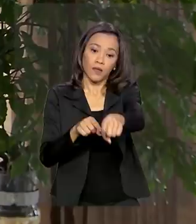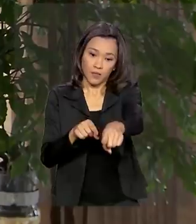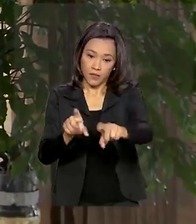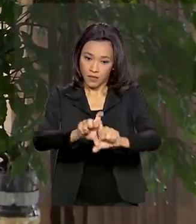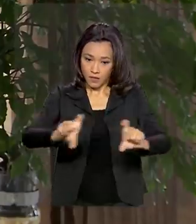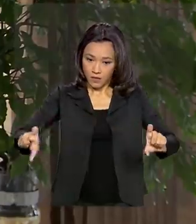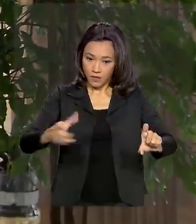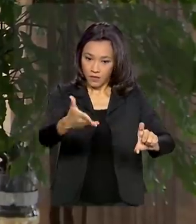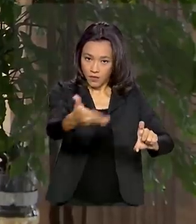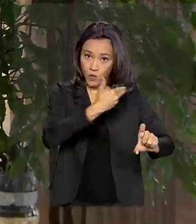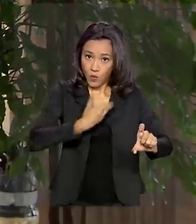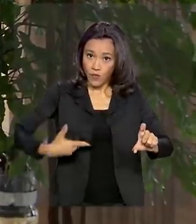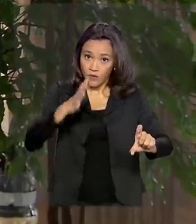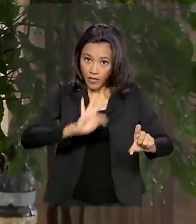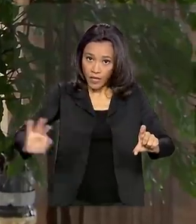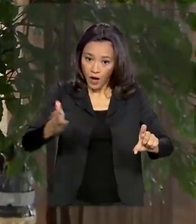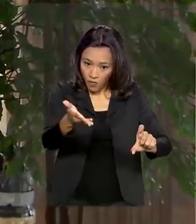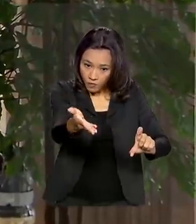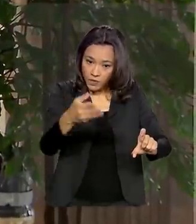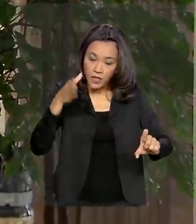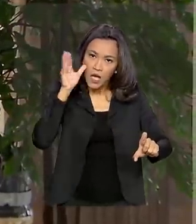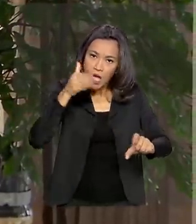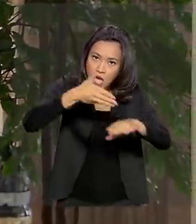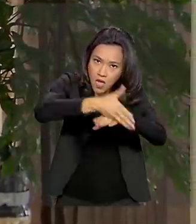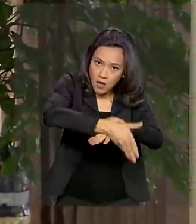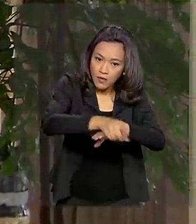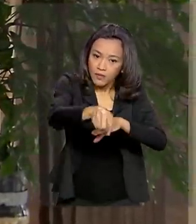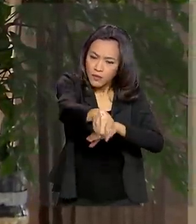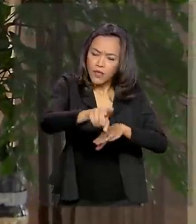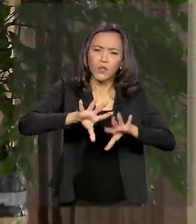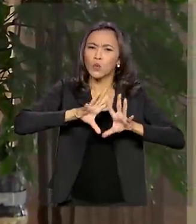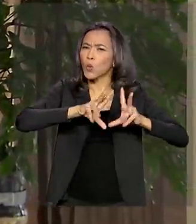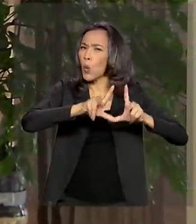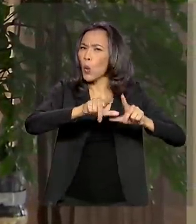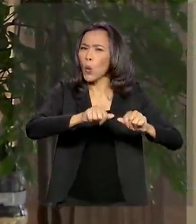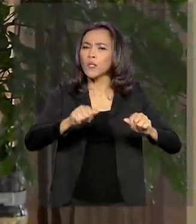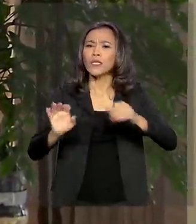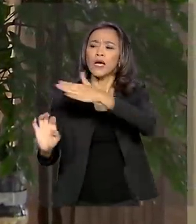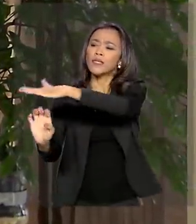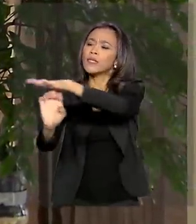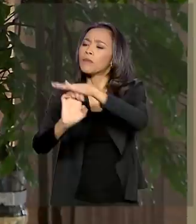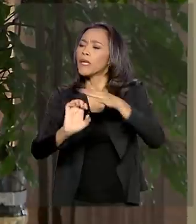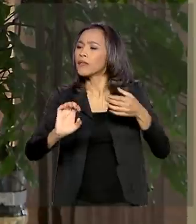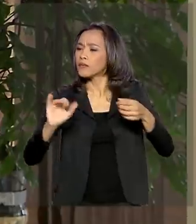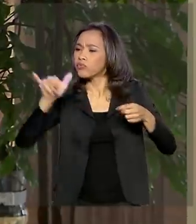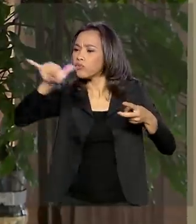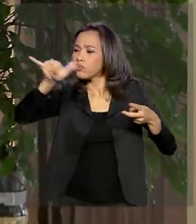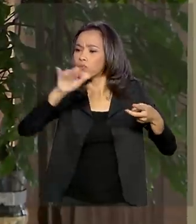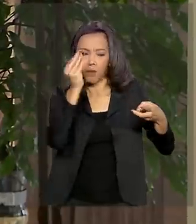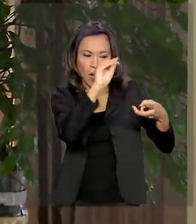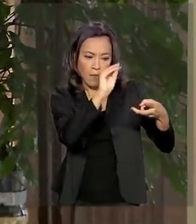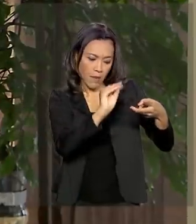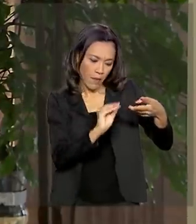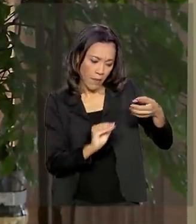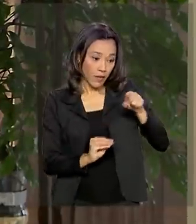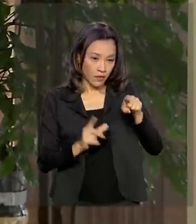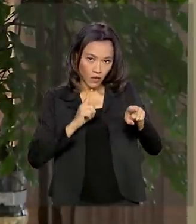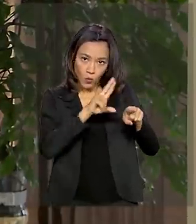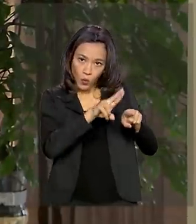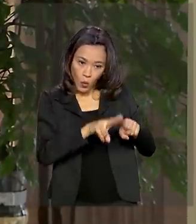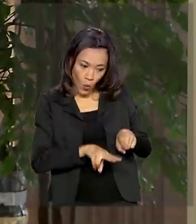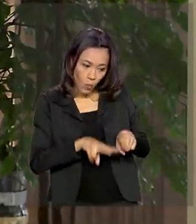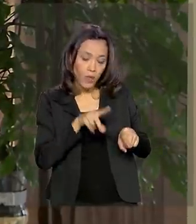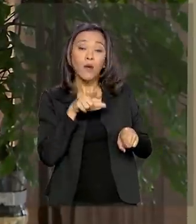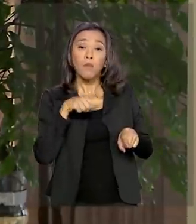plataforma oficial do governo federal. Nessa plataforma todas as empresas aéreas estão cadastradas. Então esse consumidor pode fazer a sua